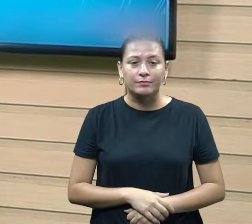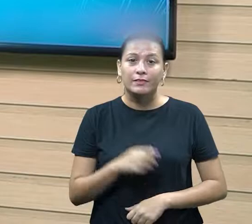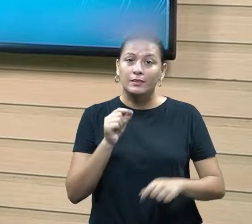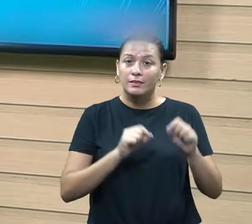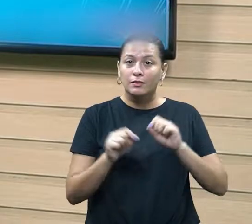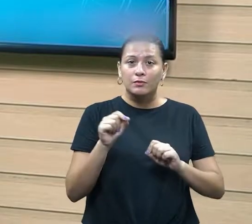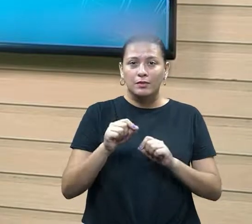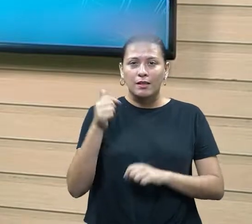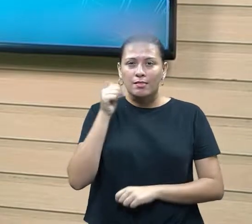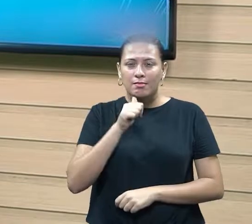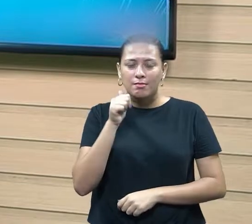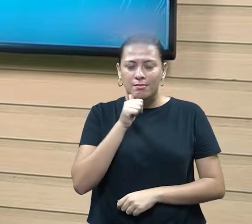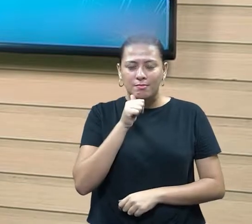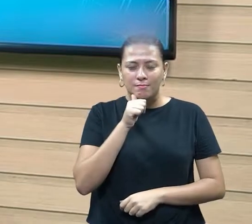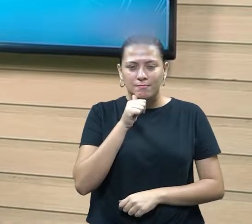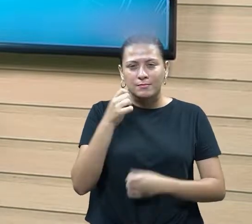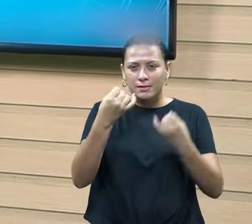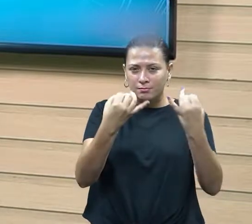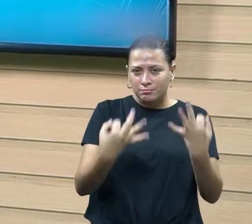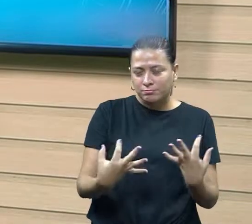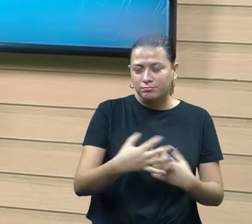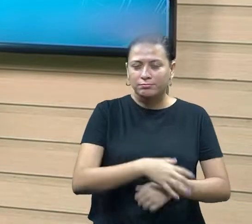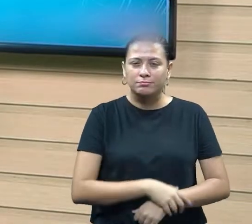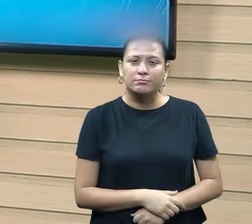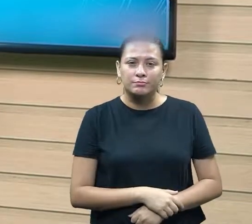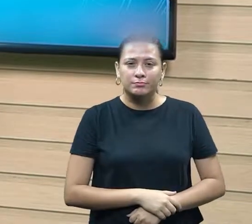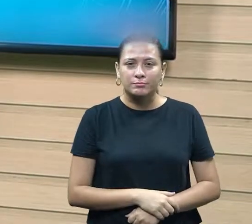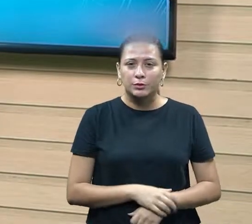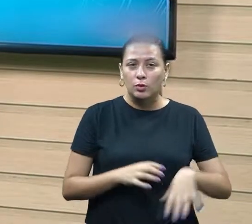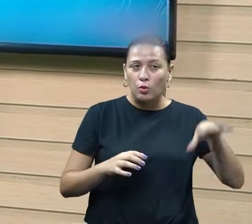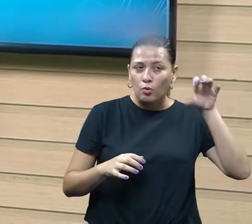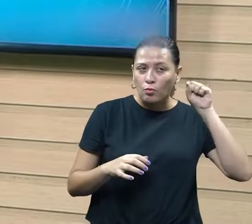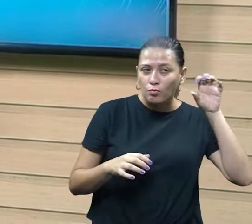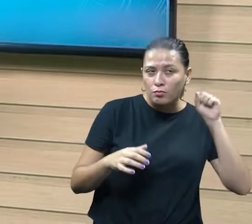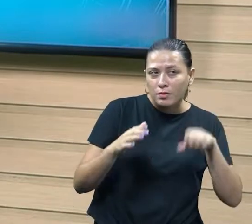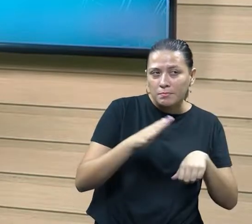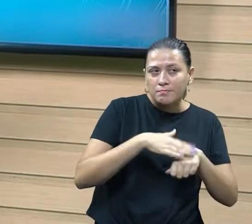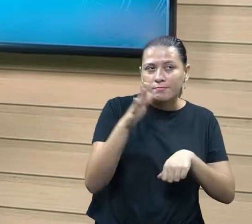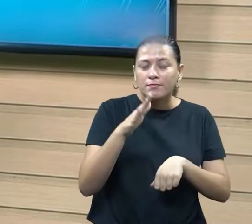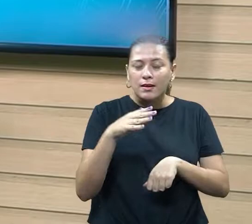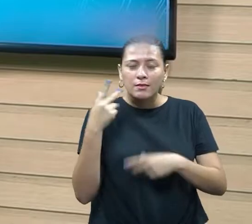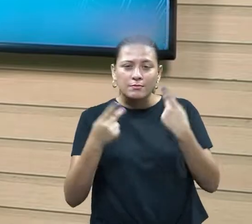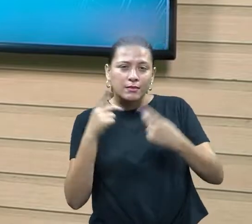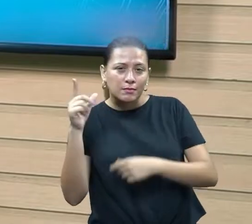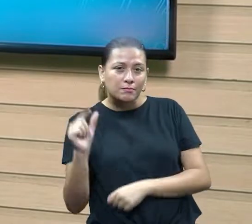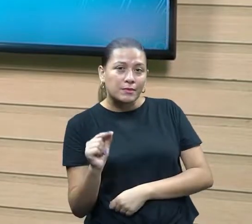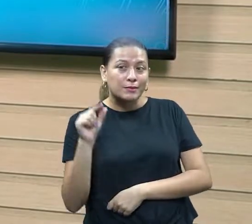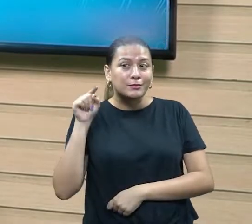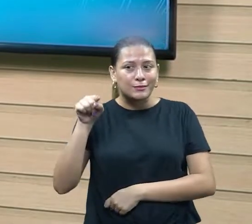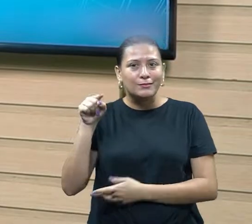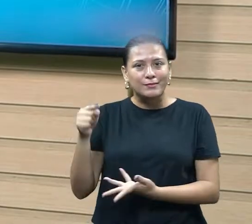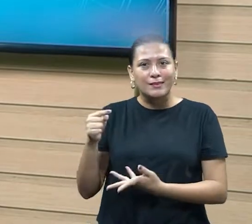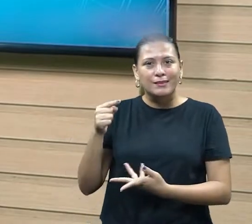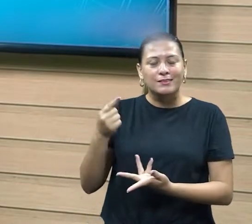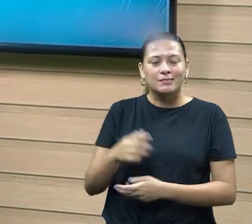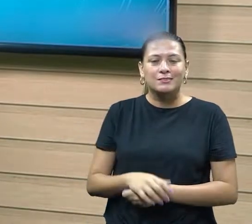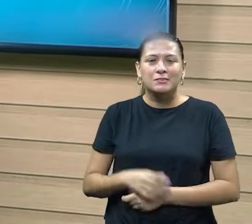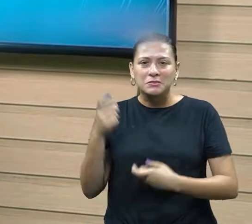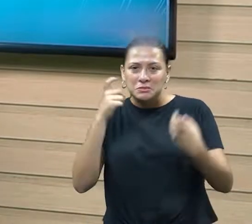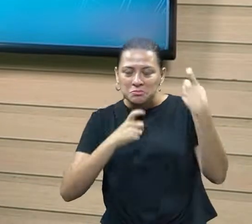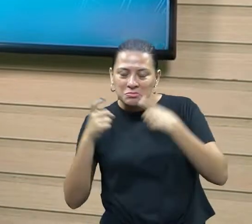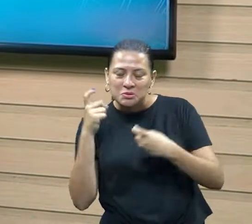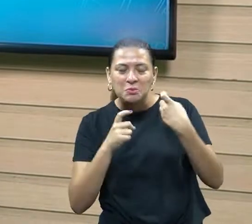de ouvir mais e falar menos, então é o apoiador acaba adentrando bem aqui, né? Sobre essa questão de ele ser um bom ouvinte, de ele se